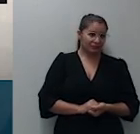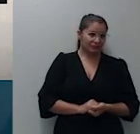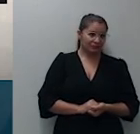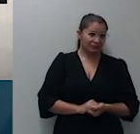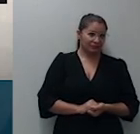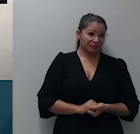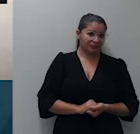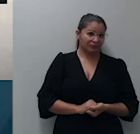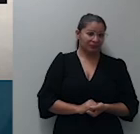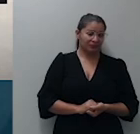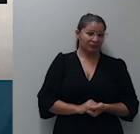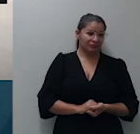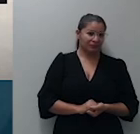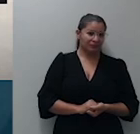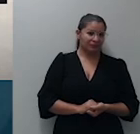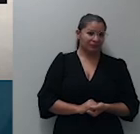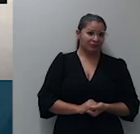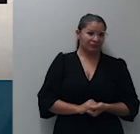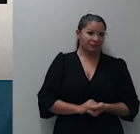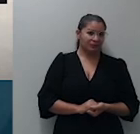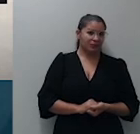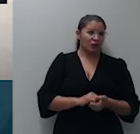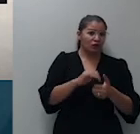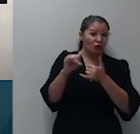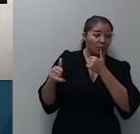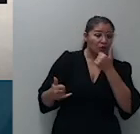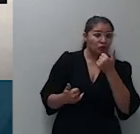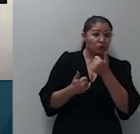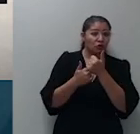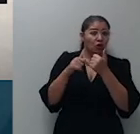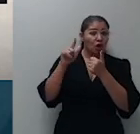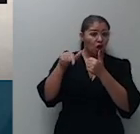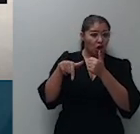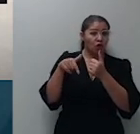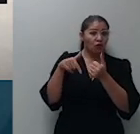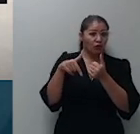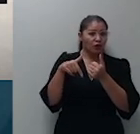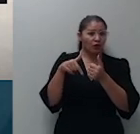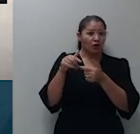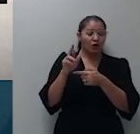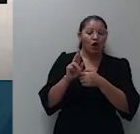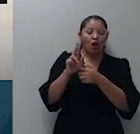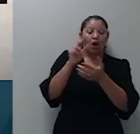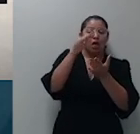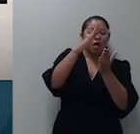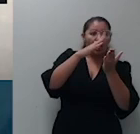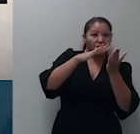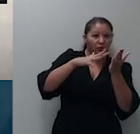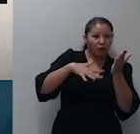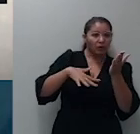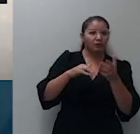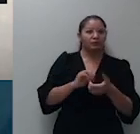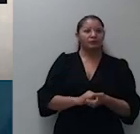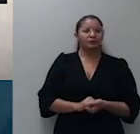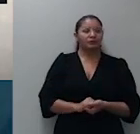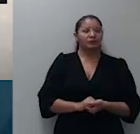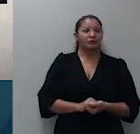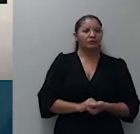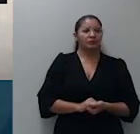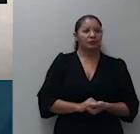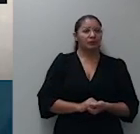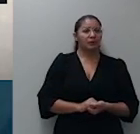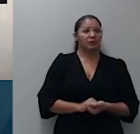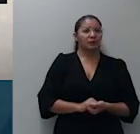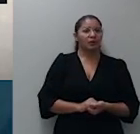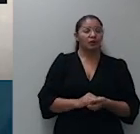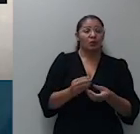vamos substituir esse relatório e voto aqui o eminente relator propõe seja dado provimento